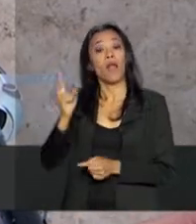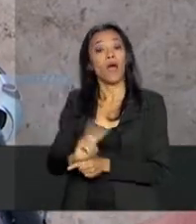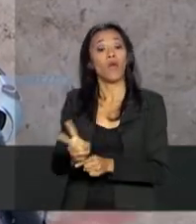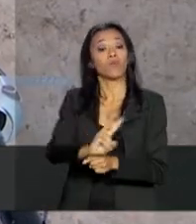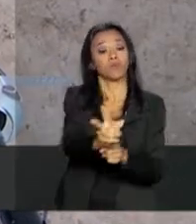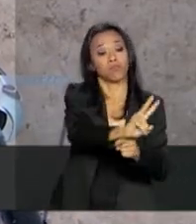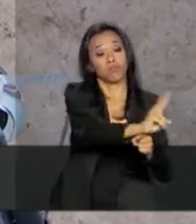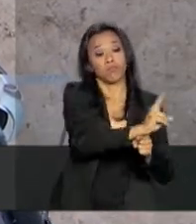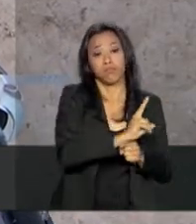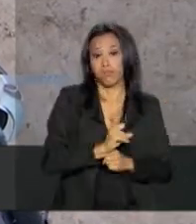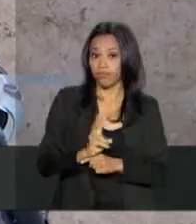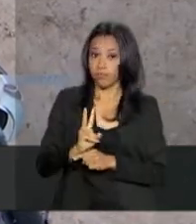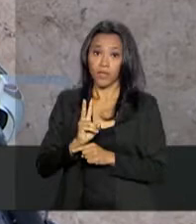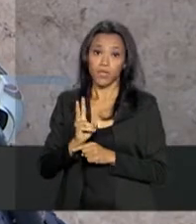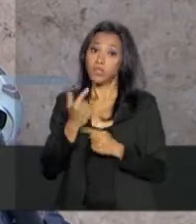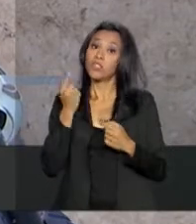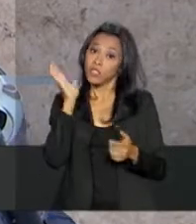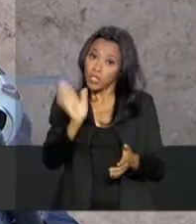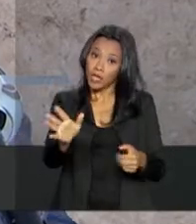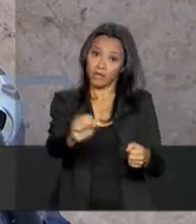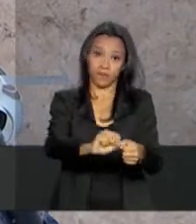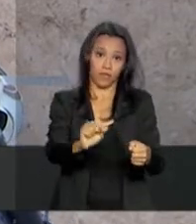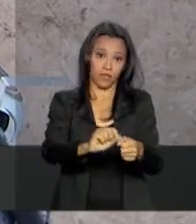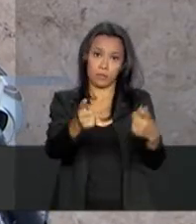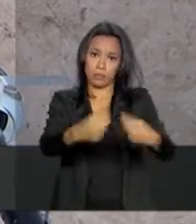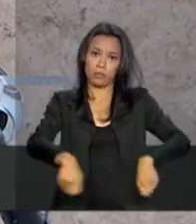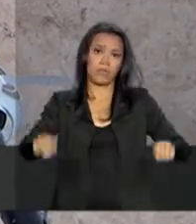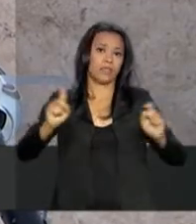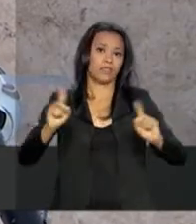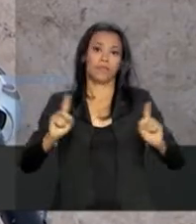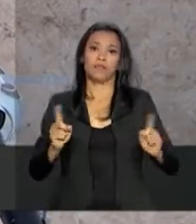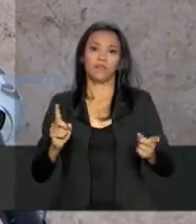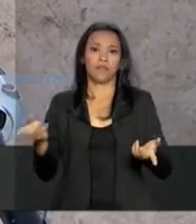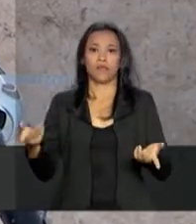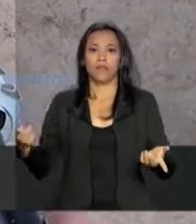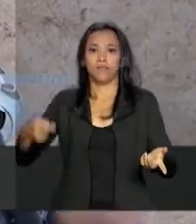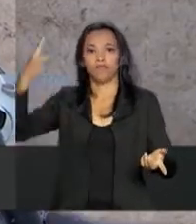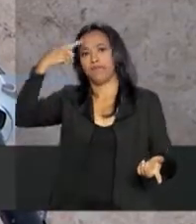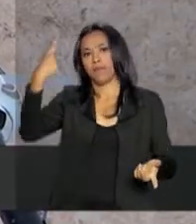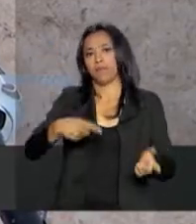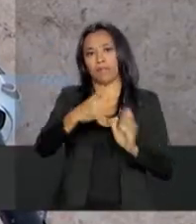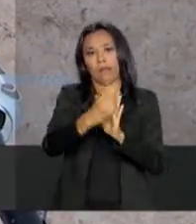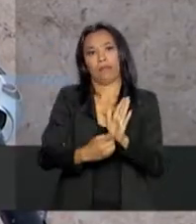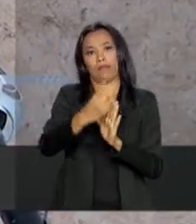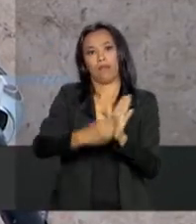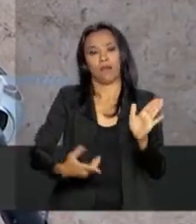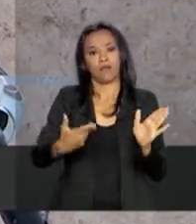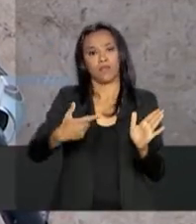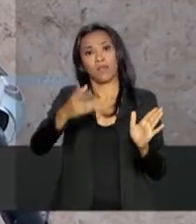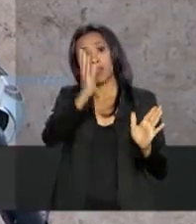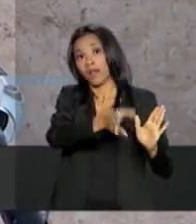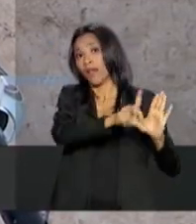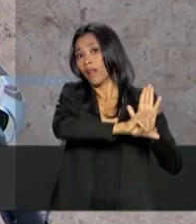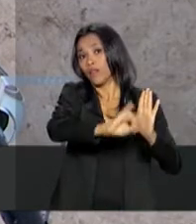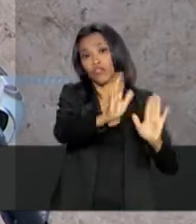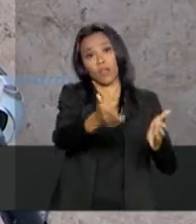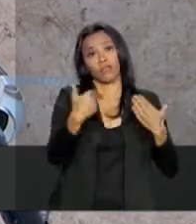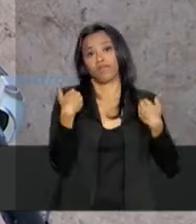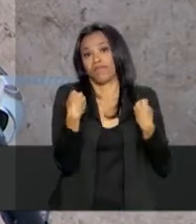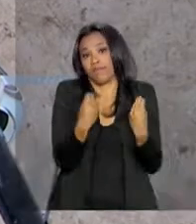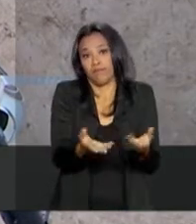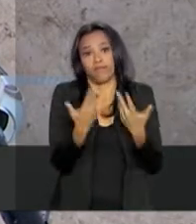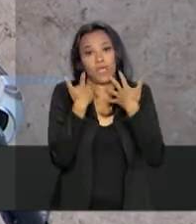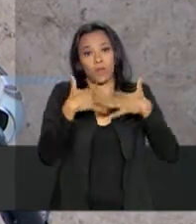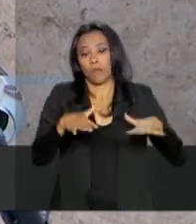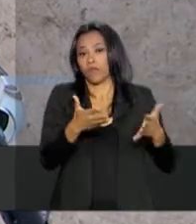já se fazia, e a lei já permite, não há necessidade nenhuma, que o presidente decretasse o que a lei já autoriza de ofício. Mas